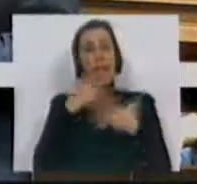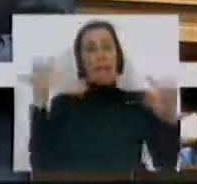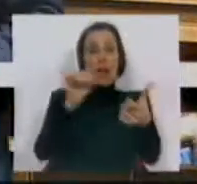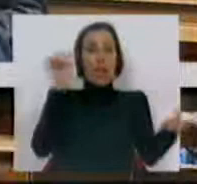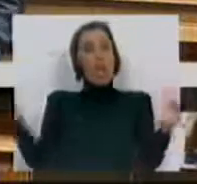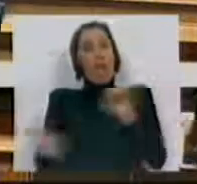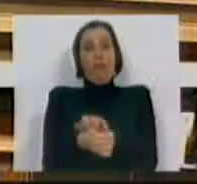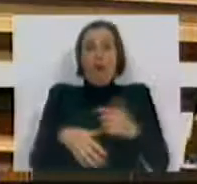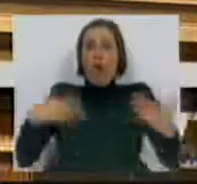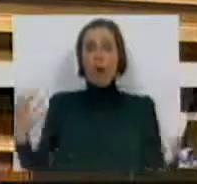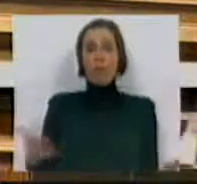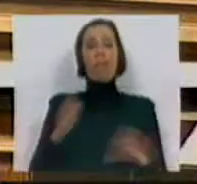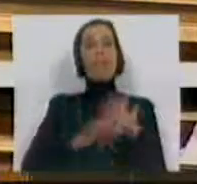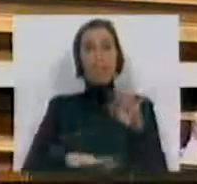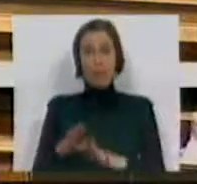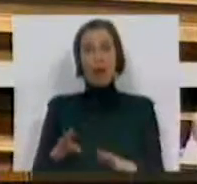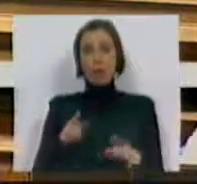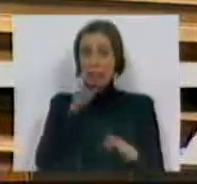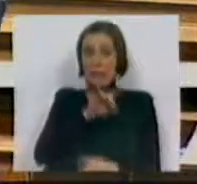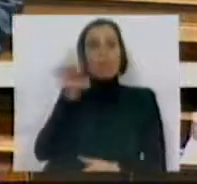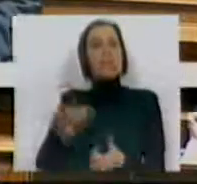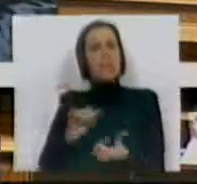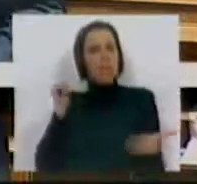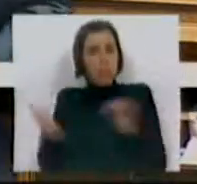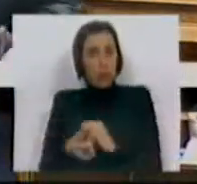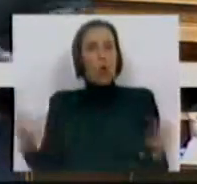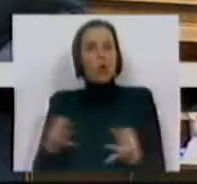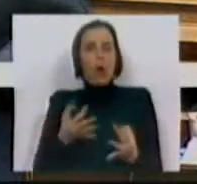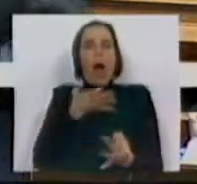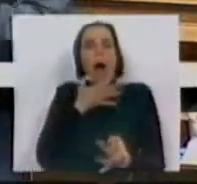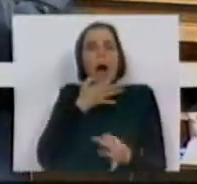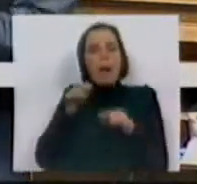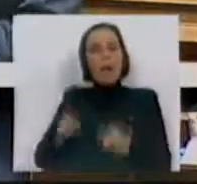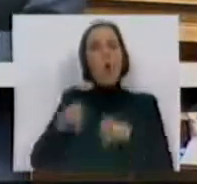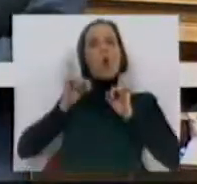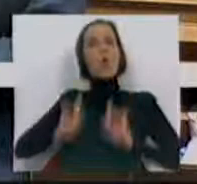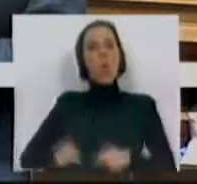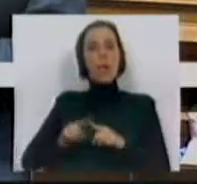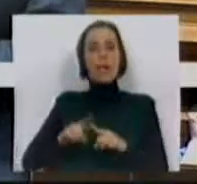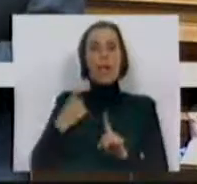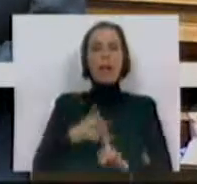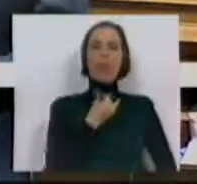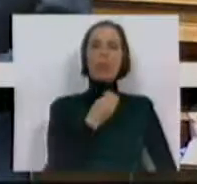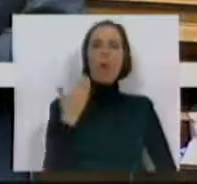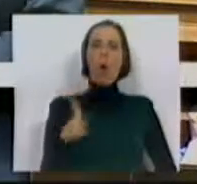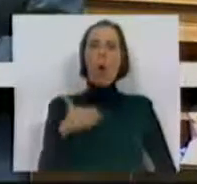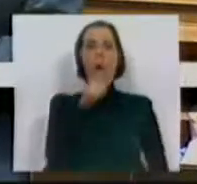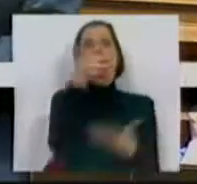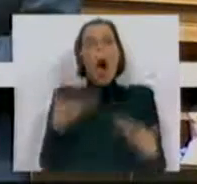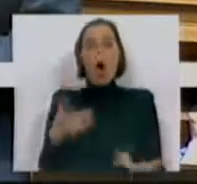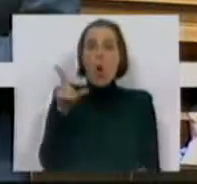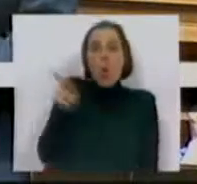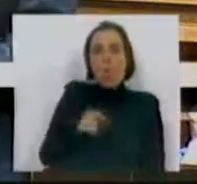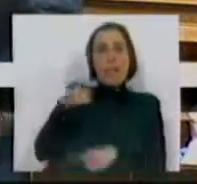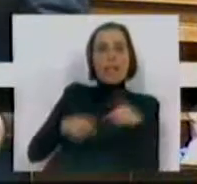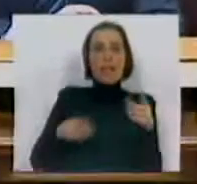reforma que fosse feita, se essa reforma fosse feita, começasse de facto, tivesse começado em 2011. Os senhores agora, há